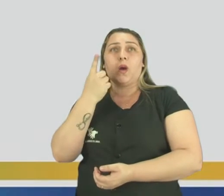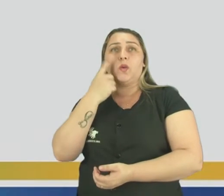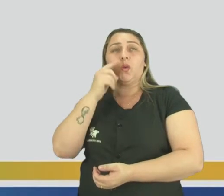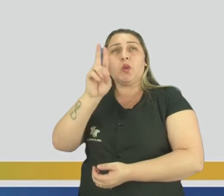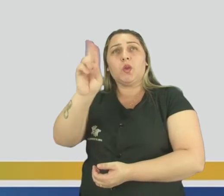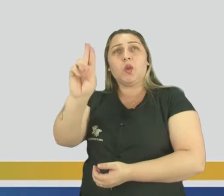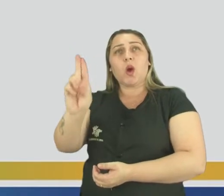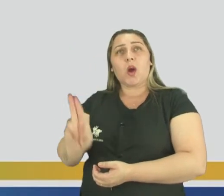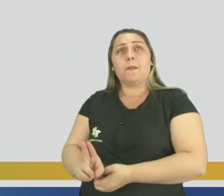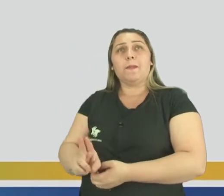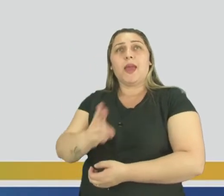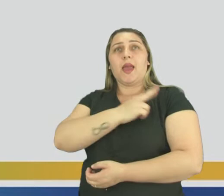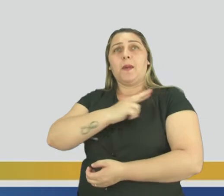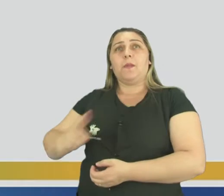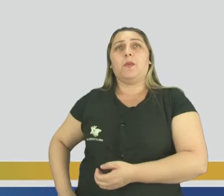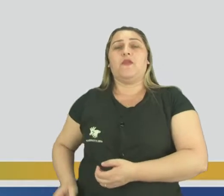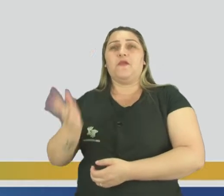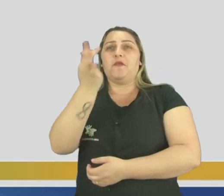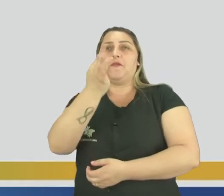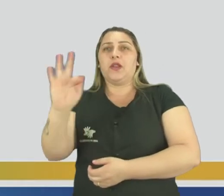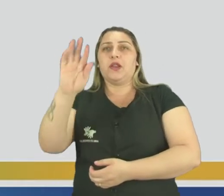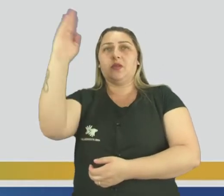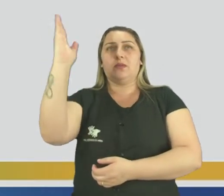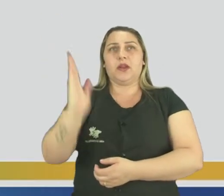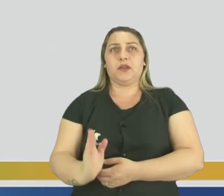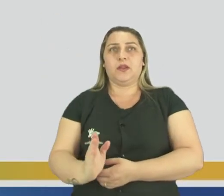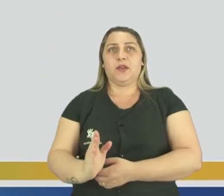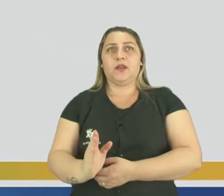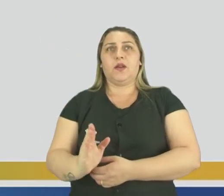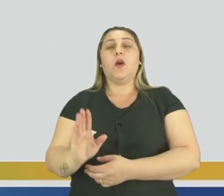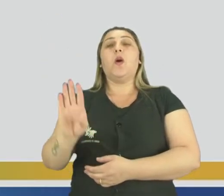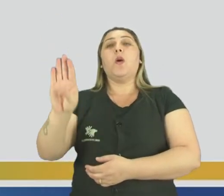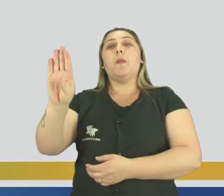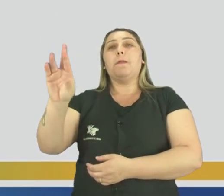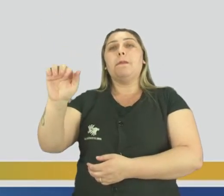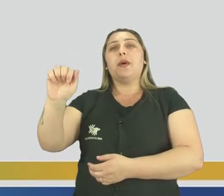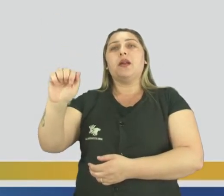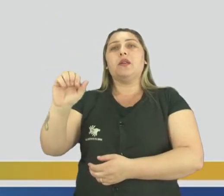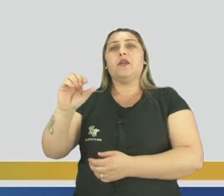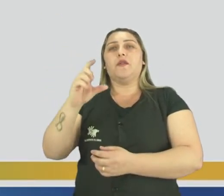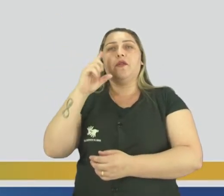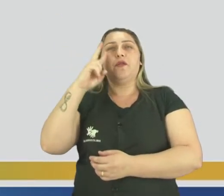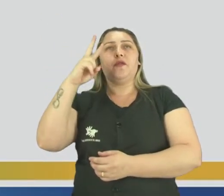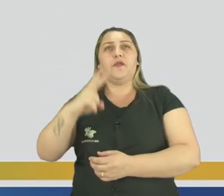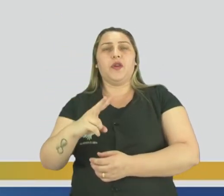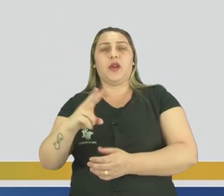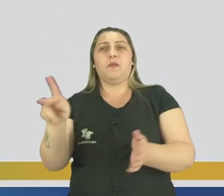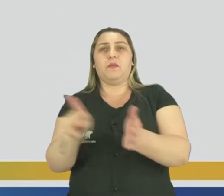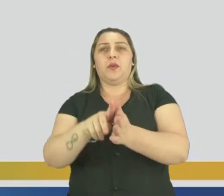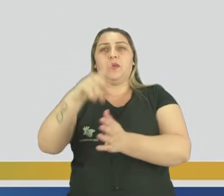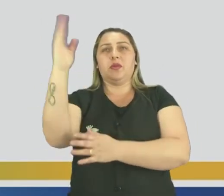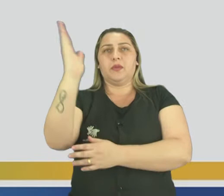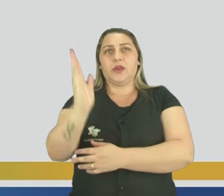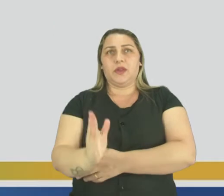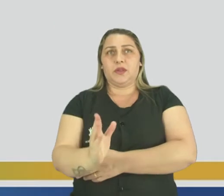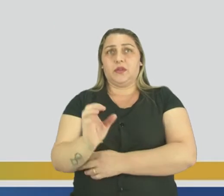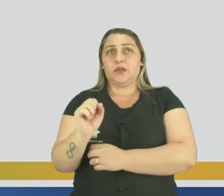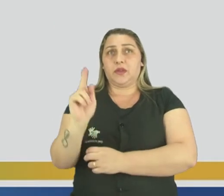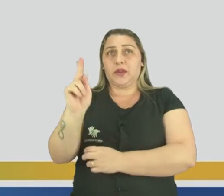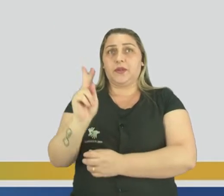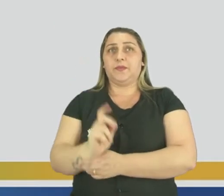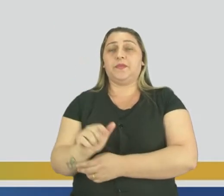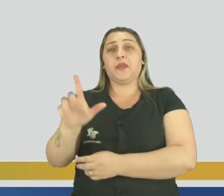nome. República Federativa do Brasil. Ó o brasão aí, ó. Onde você vê esse brasão, você já sabe que é o Brasil. Ok?